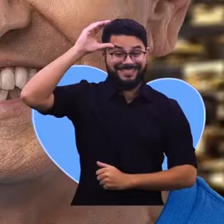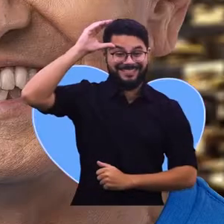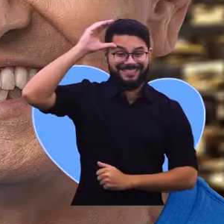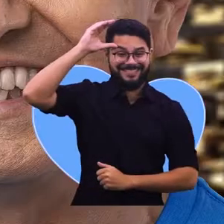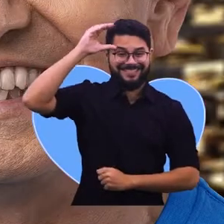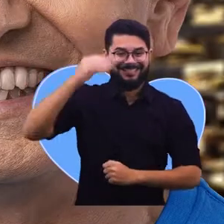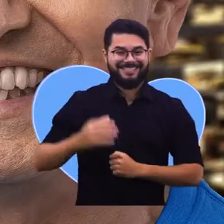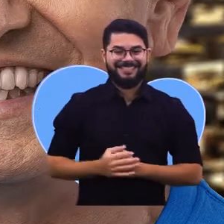Cícero!